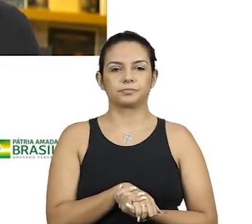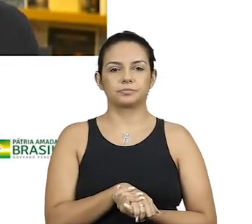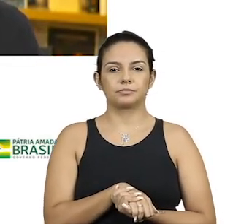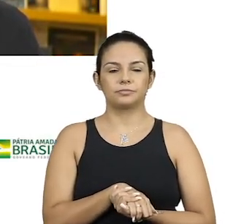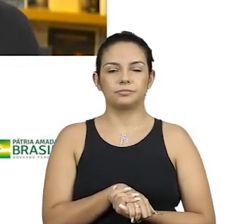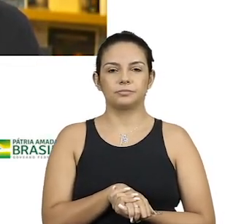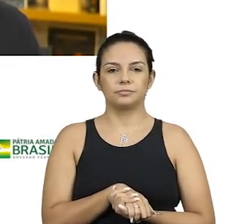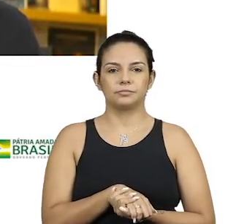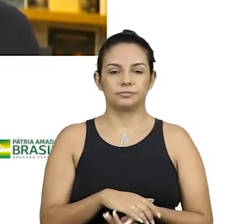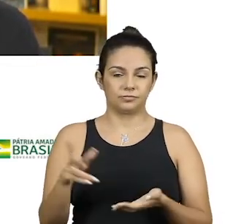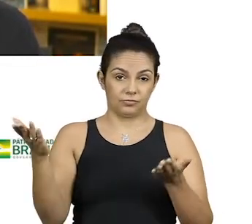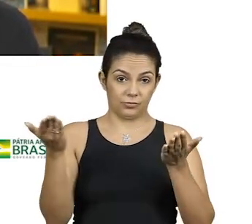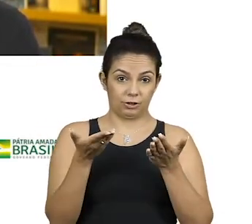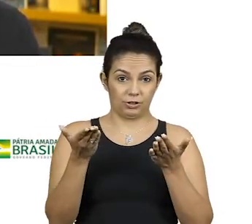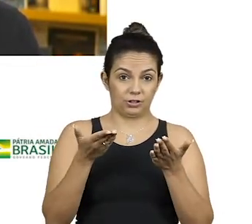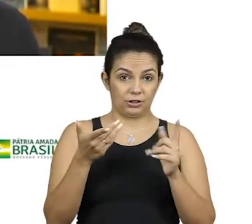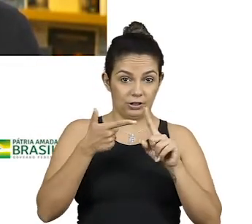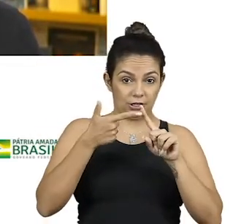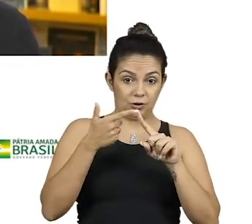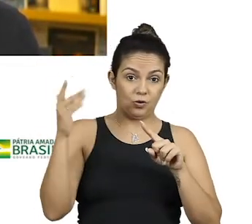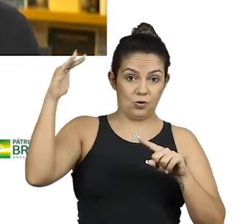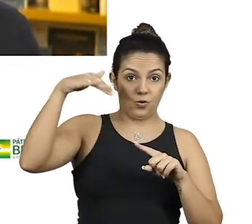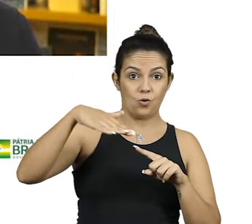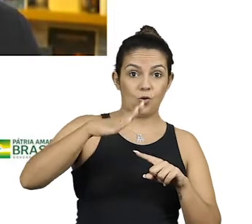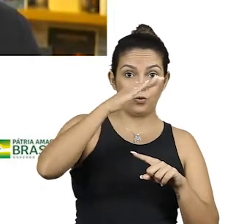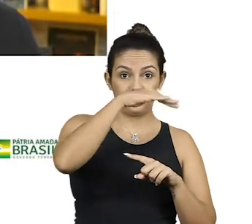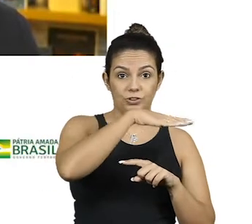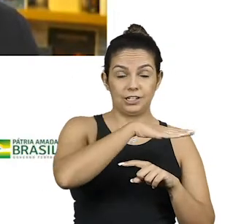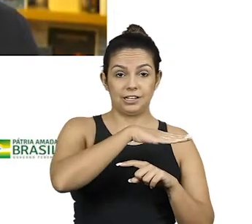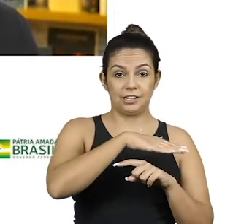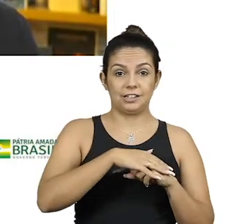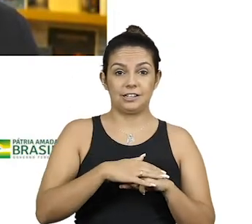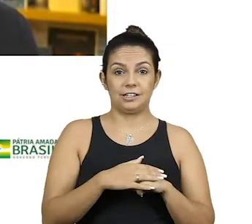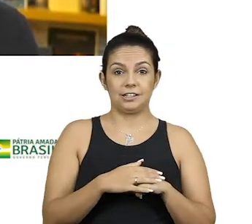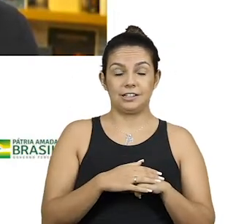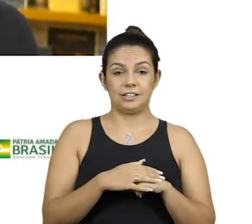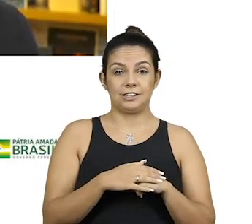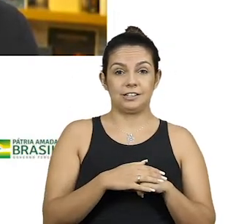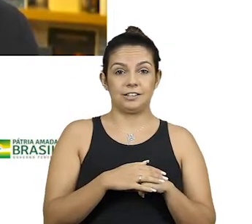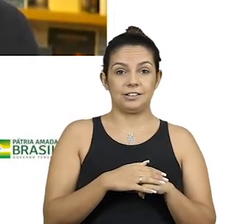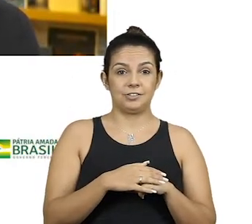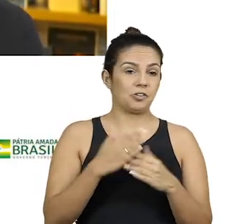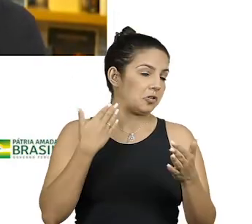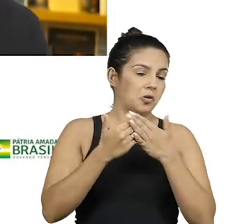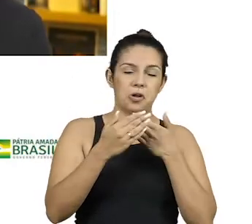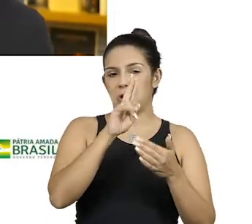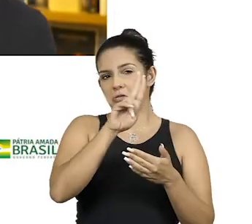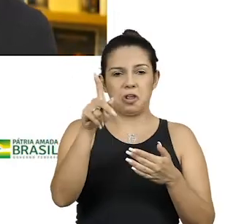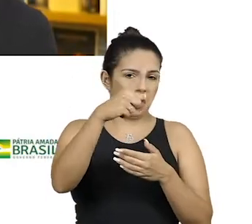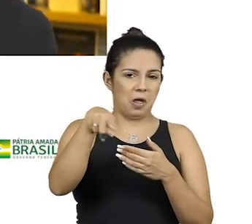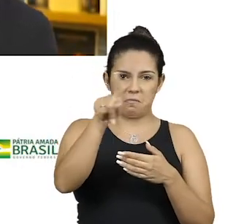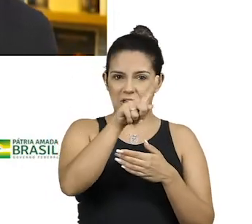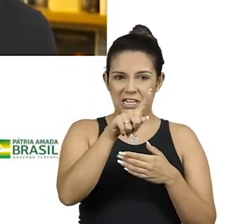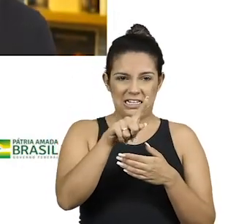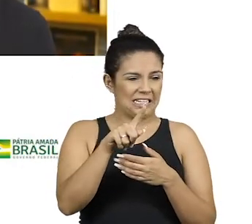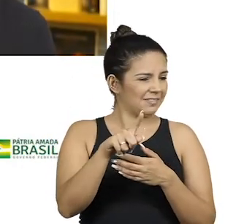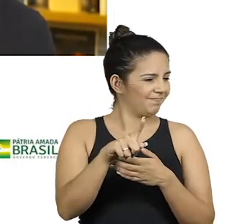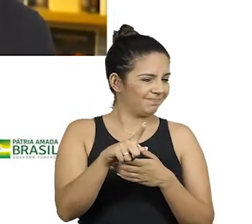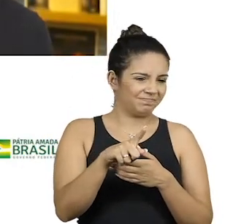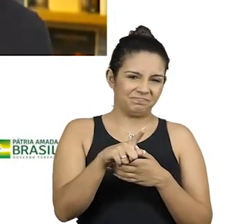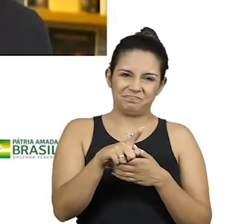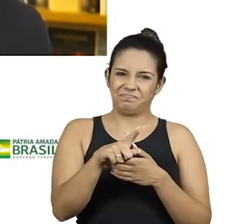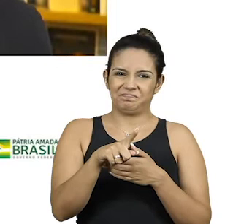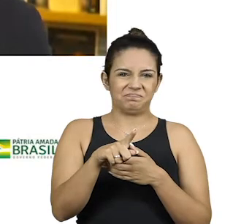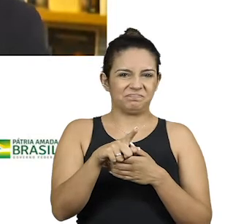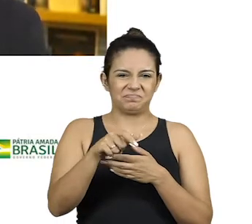E agora, nessa segunda onda, ou como querem ou outros chamarem, repique, chame como você quiser, mas a situação está trágica de